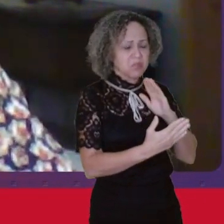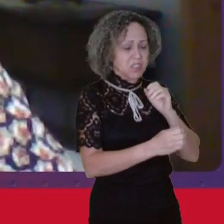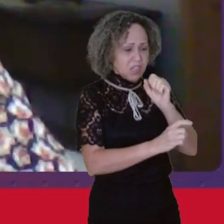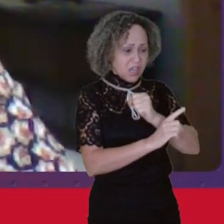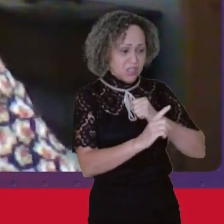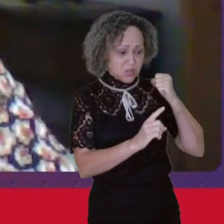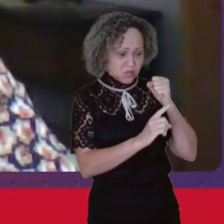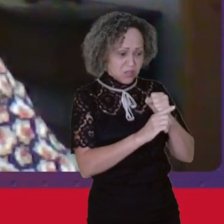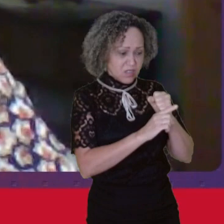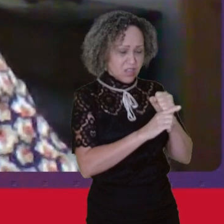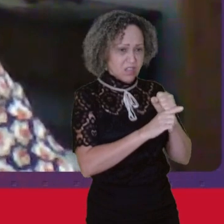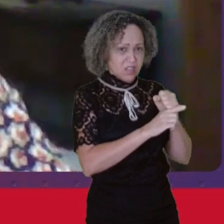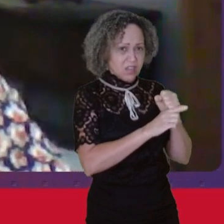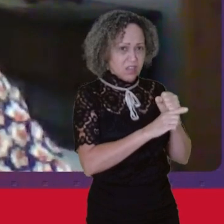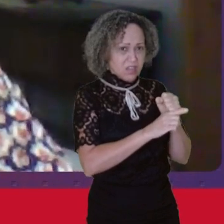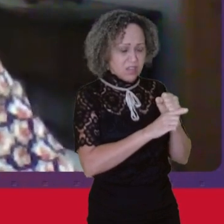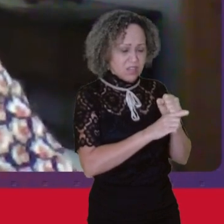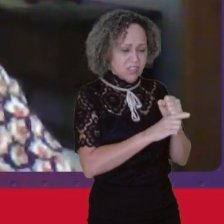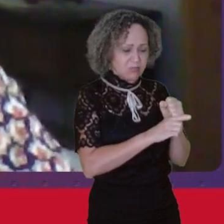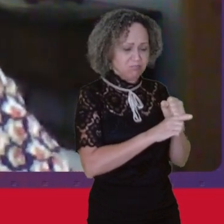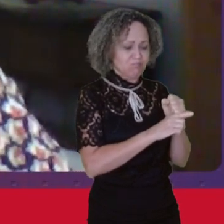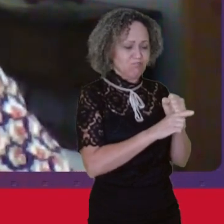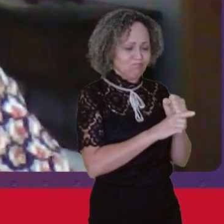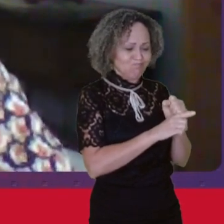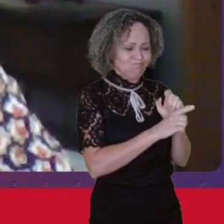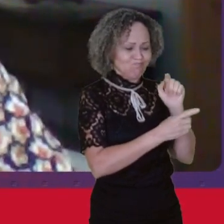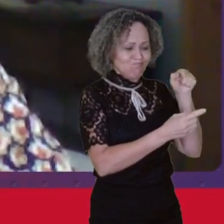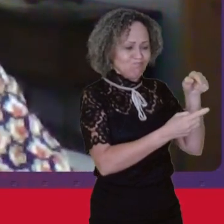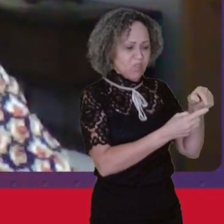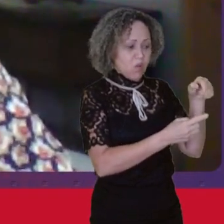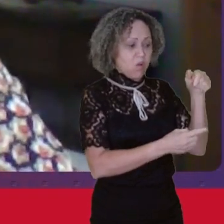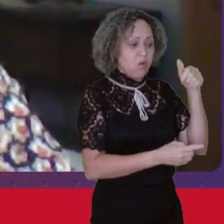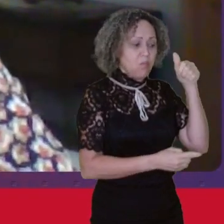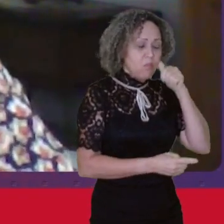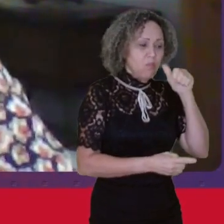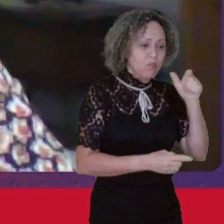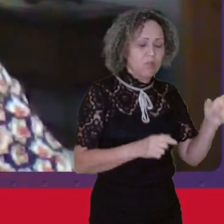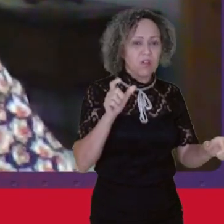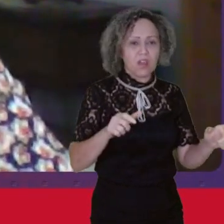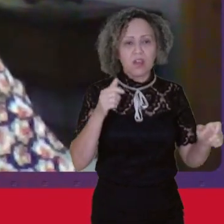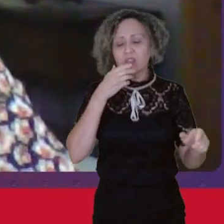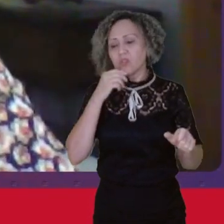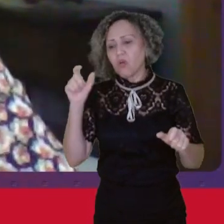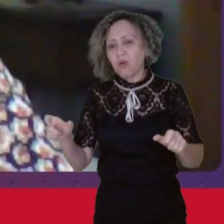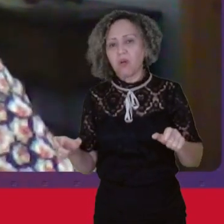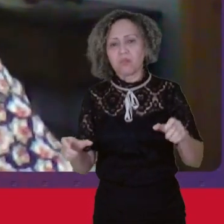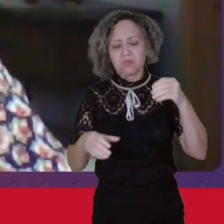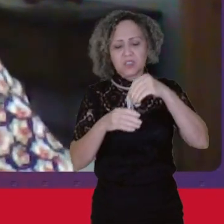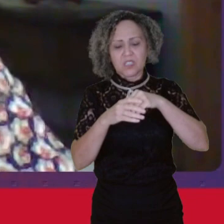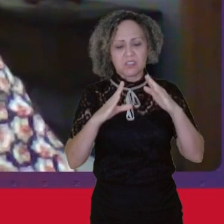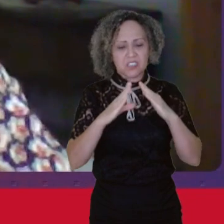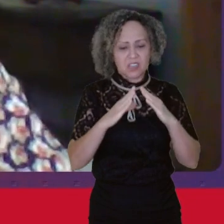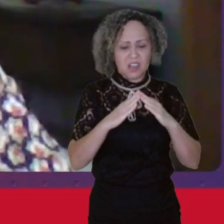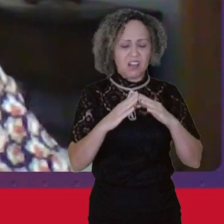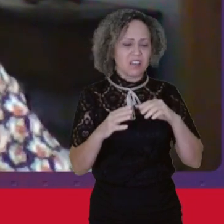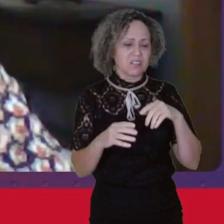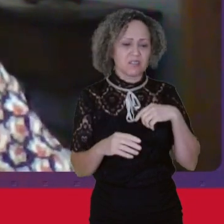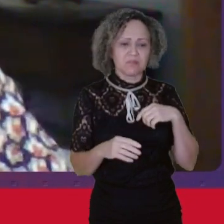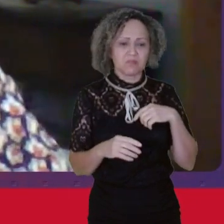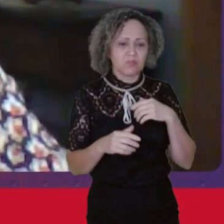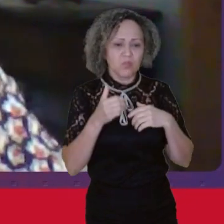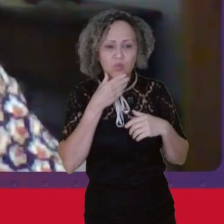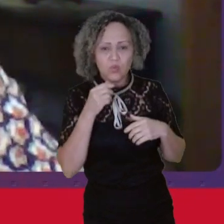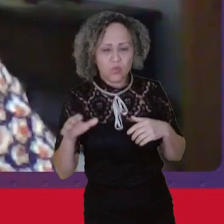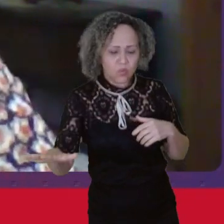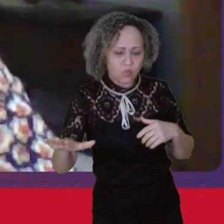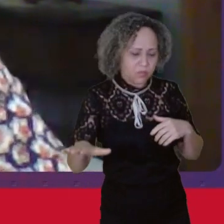A homens e mulheres Mulheres No espaço Reprodutivo No espaço Da casa No espaço Dos cuidados E os homens